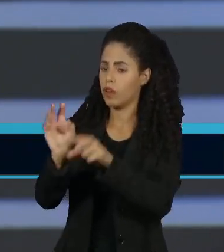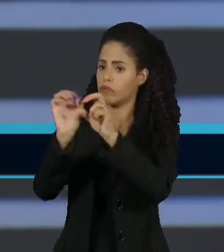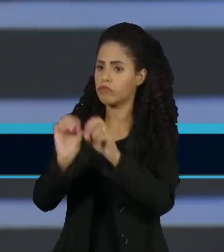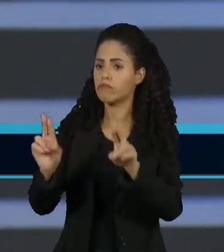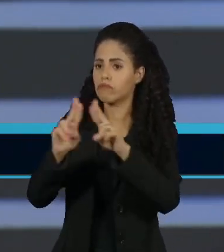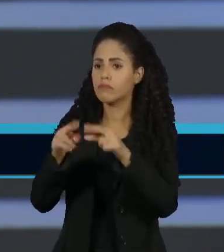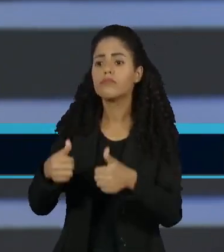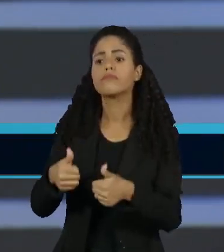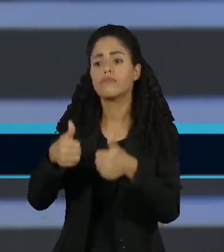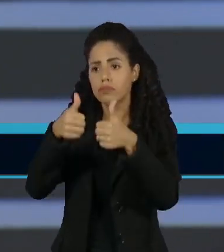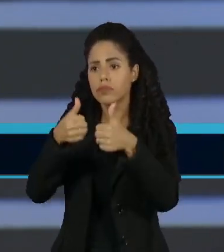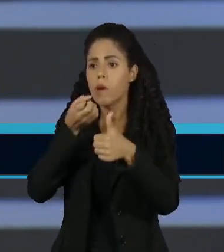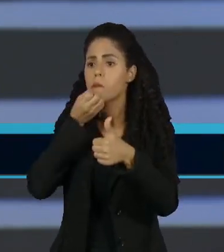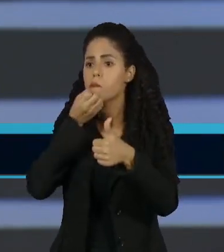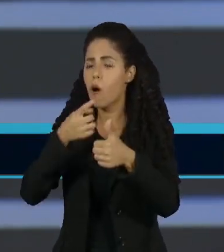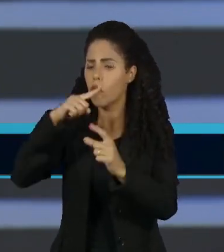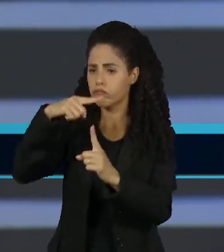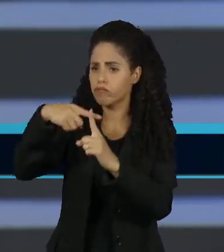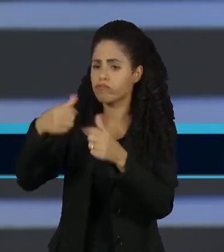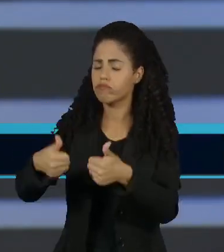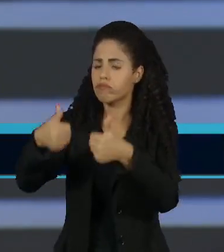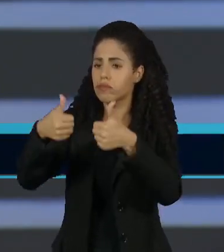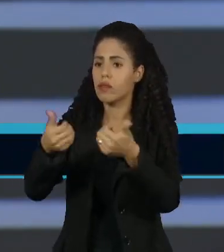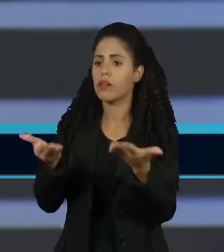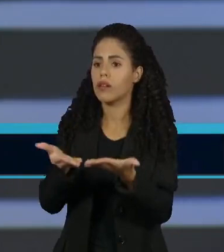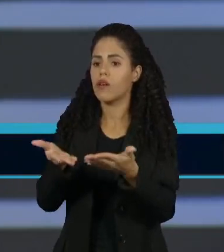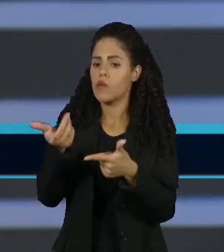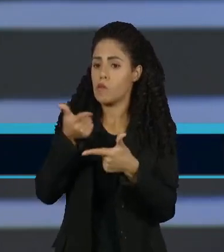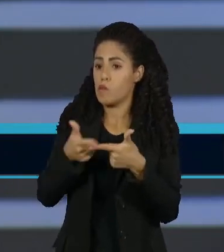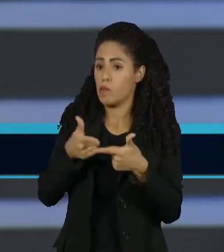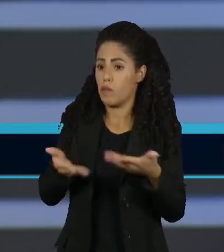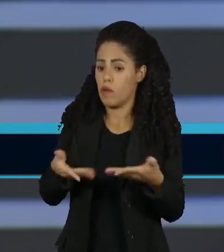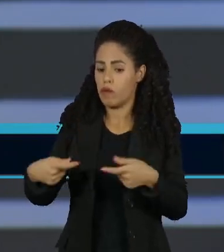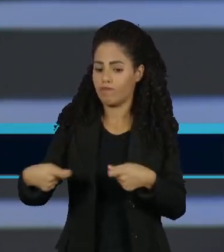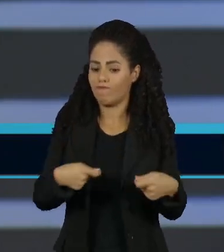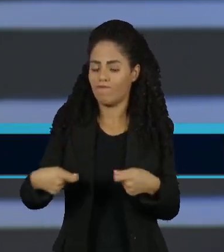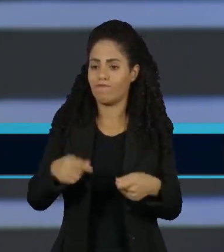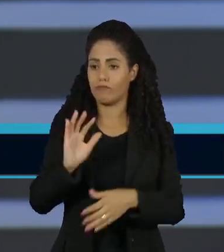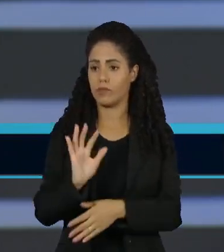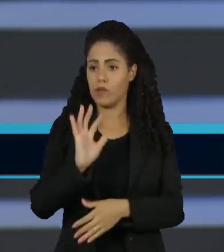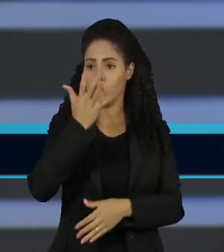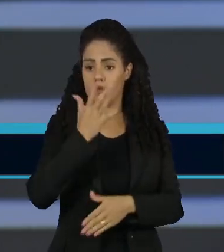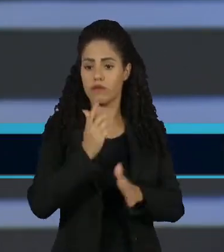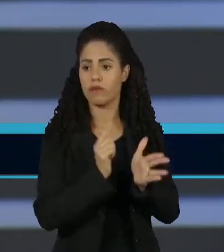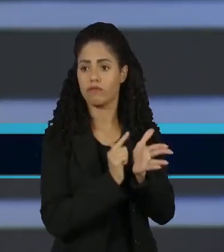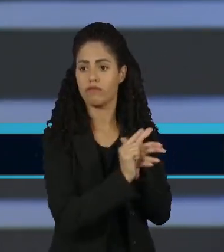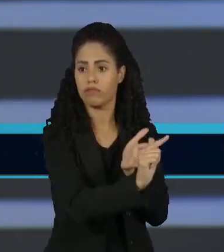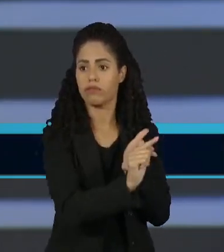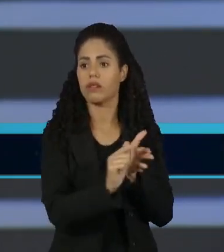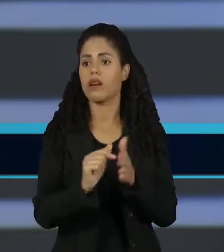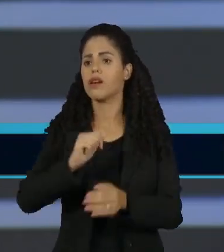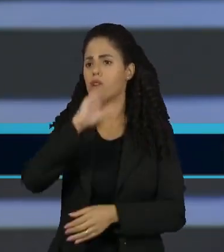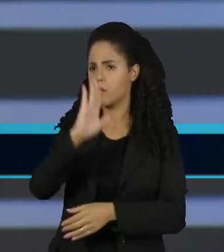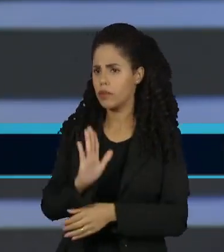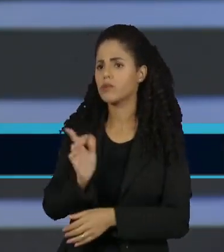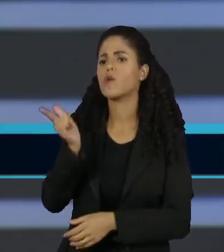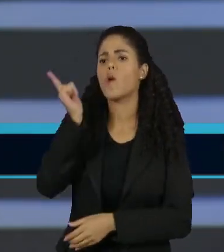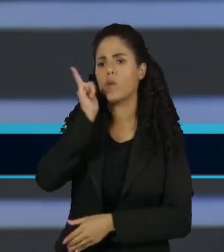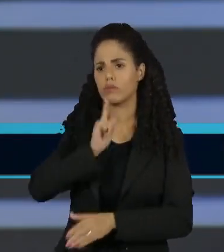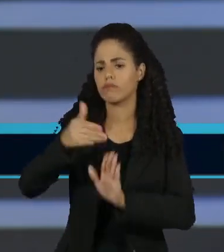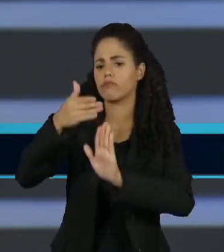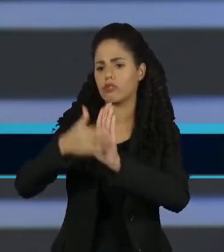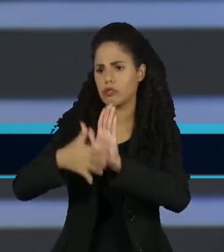positiva. Num momento de uma crise aguda, a representação brasileira foi capaz de angariar